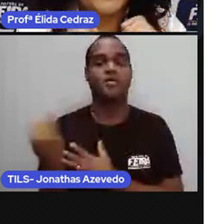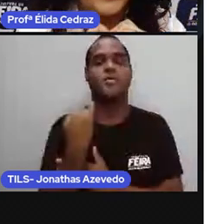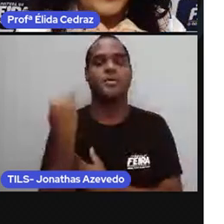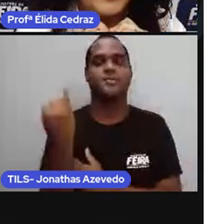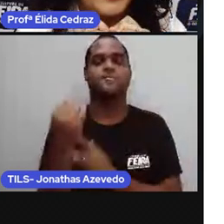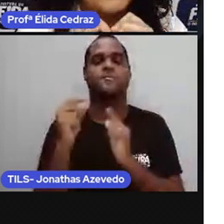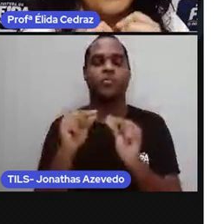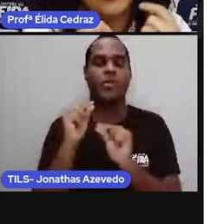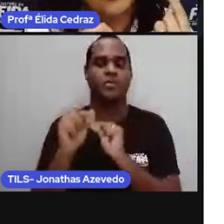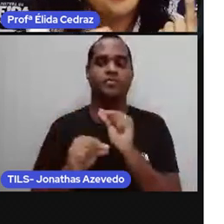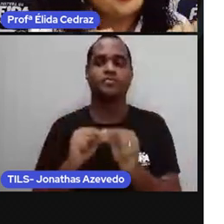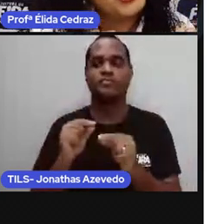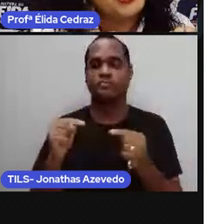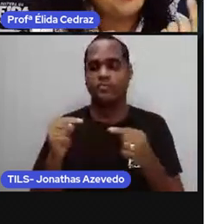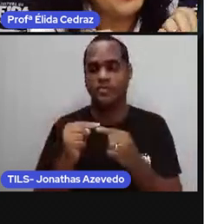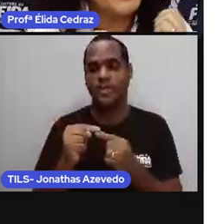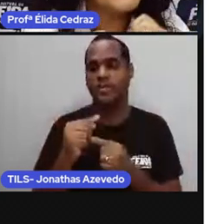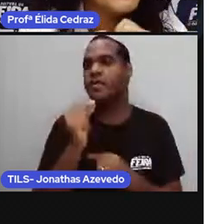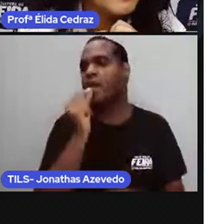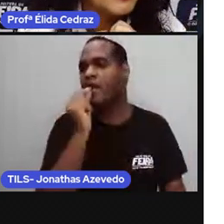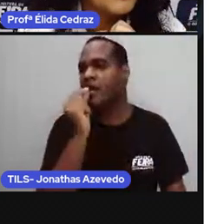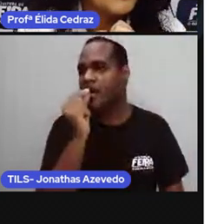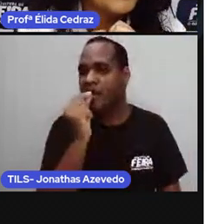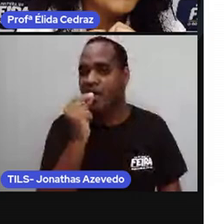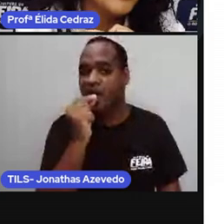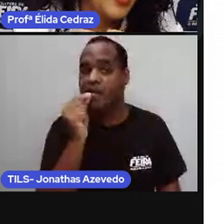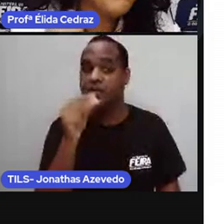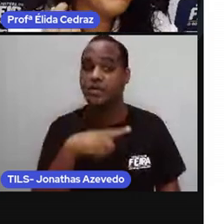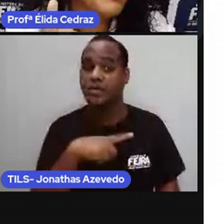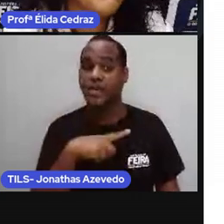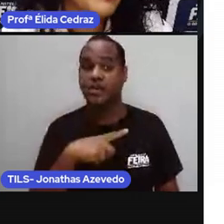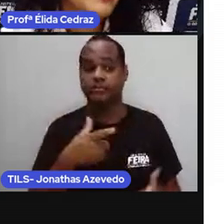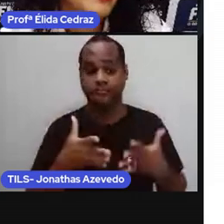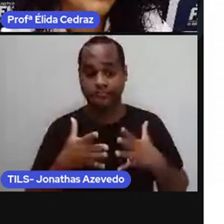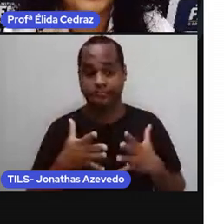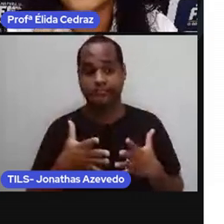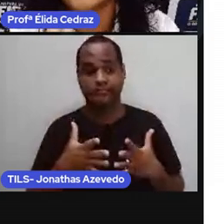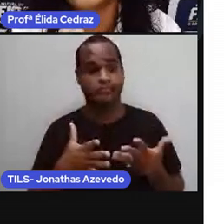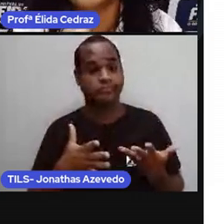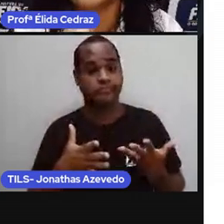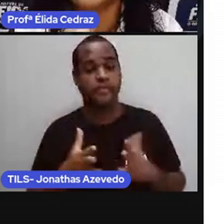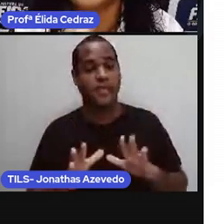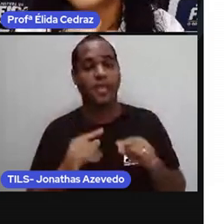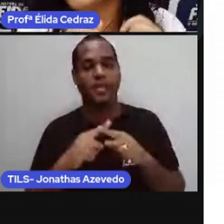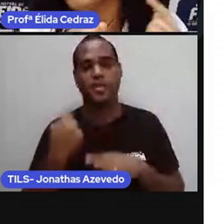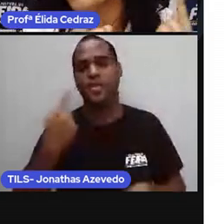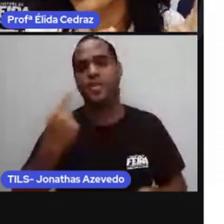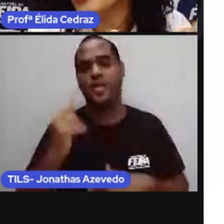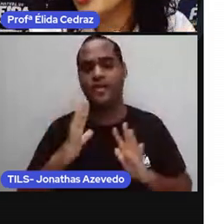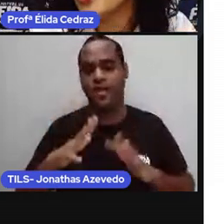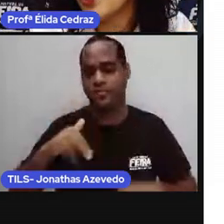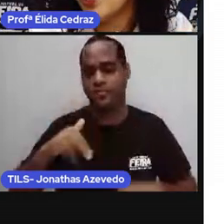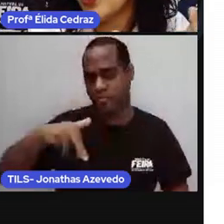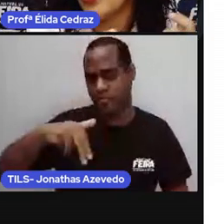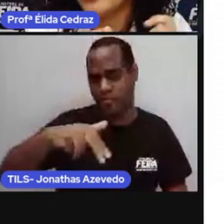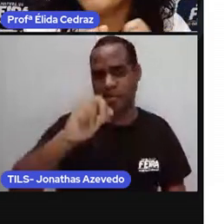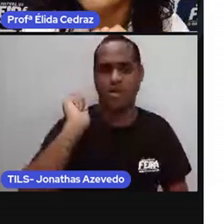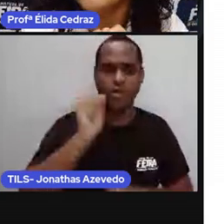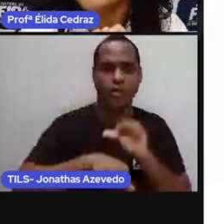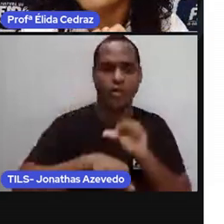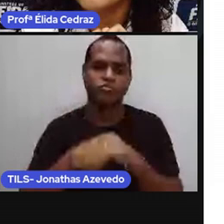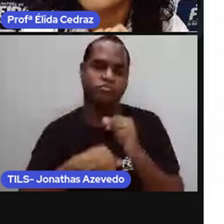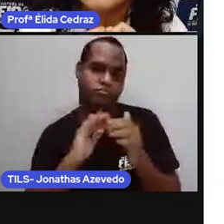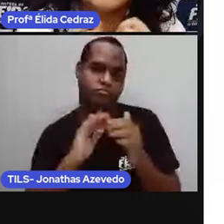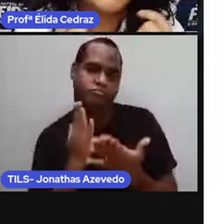poderia ter colocado o dentinho que nasceu, a primeira vez que andou, que mudou de escola,